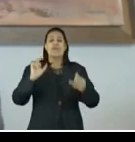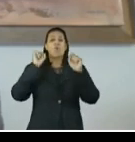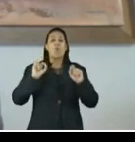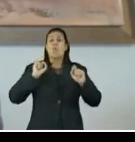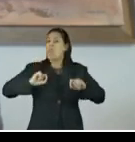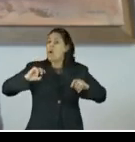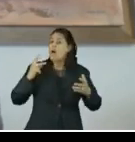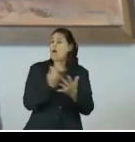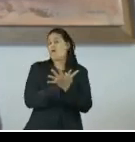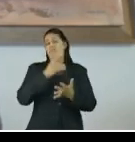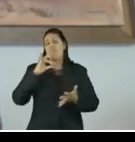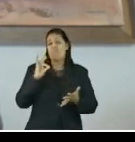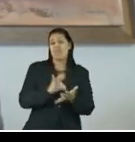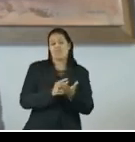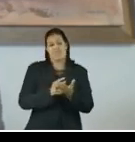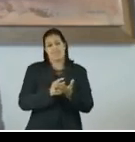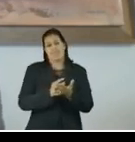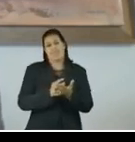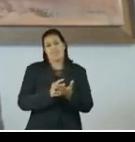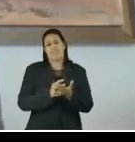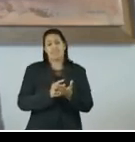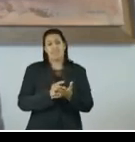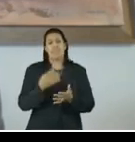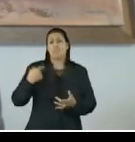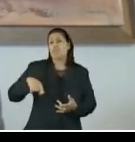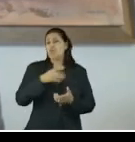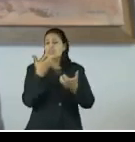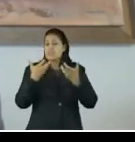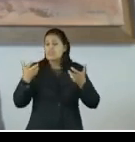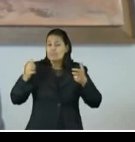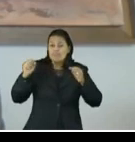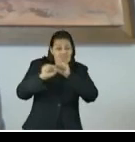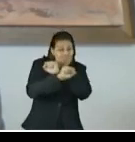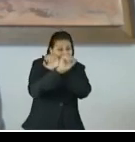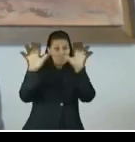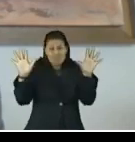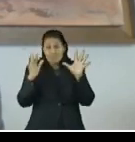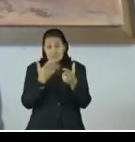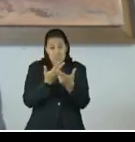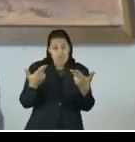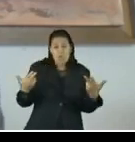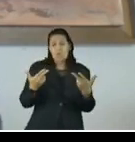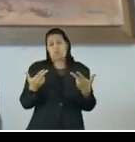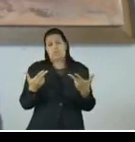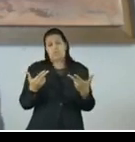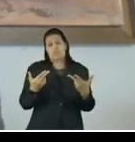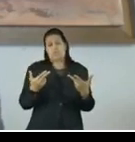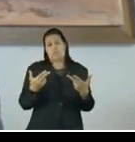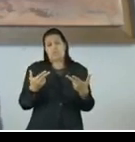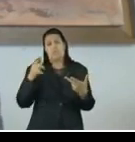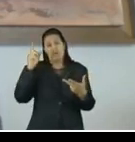suficientemente clara de uma política, no caso aqui,